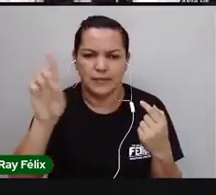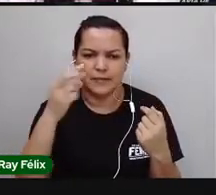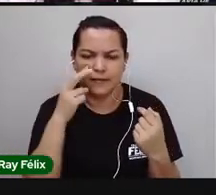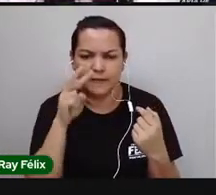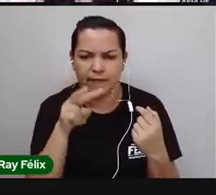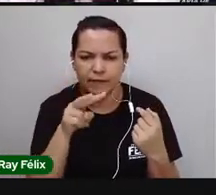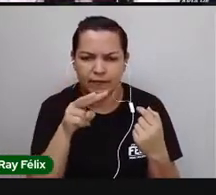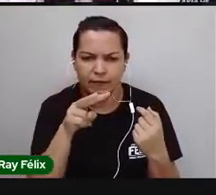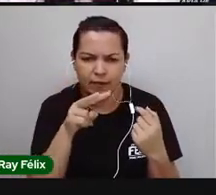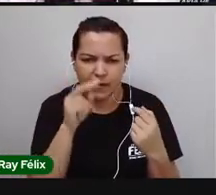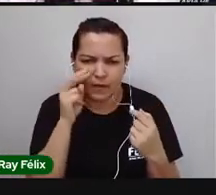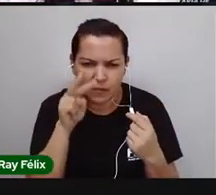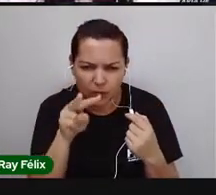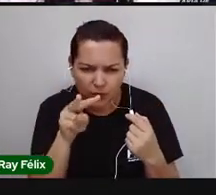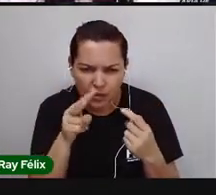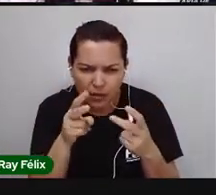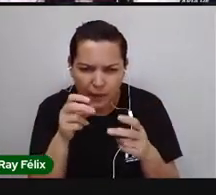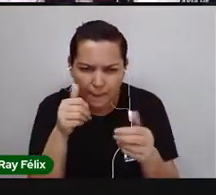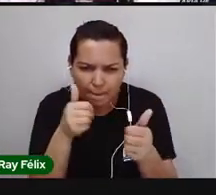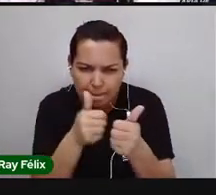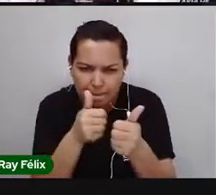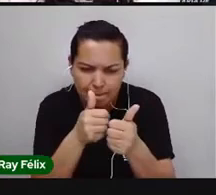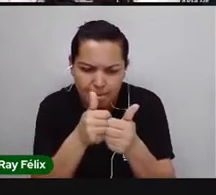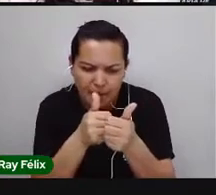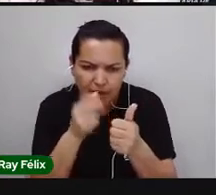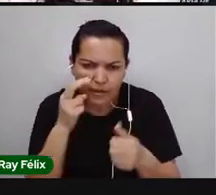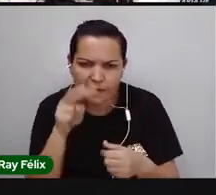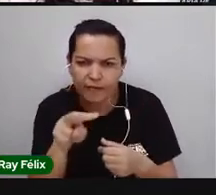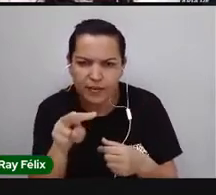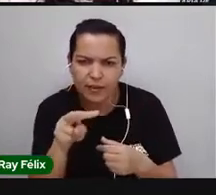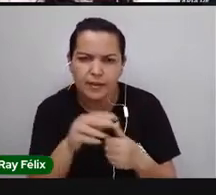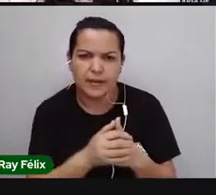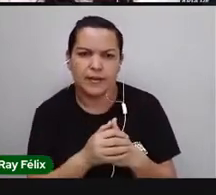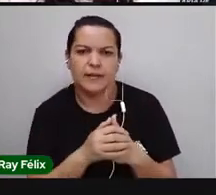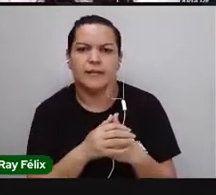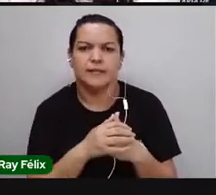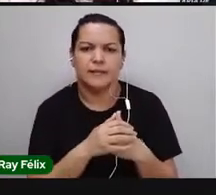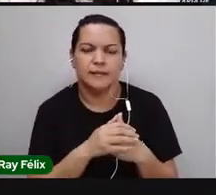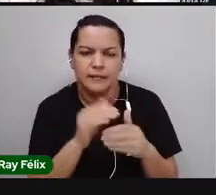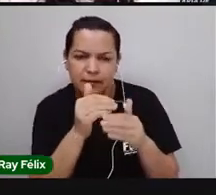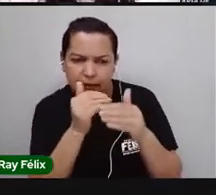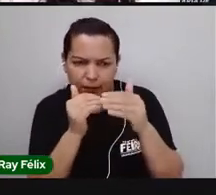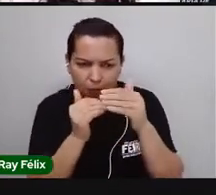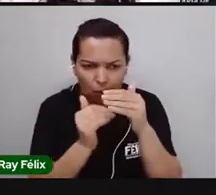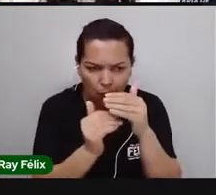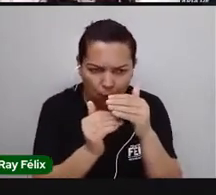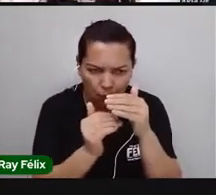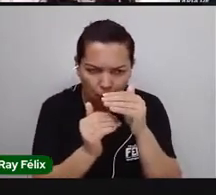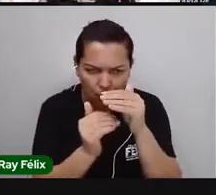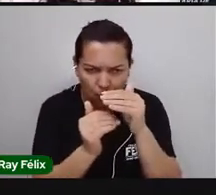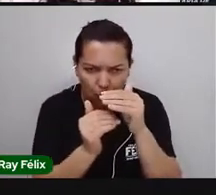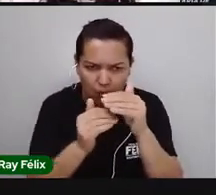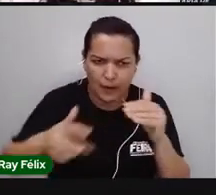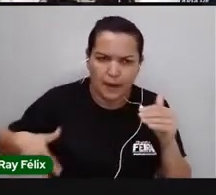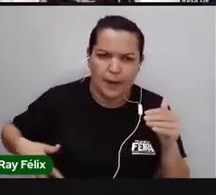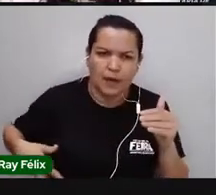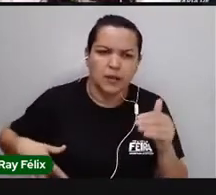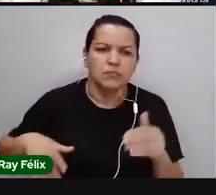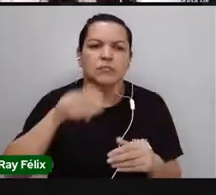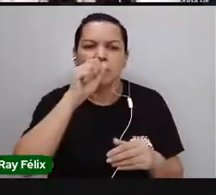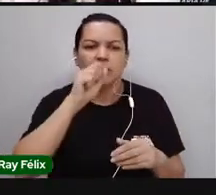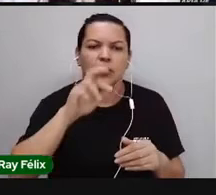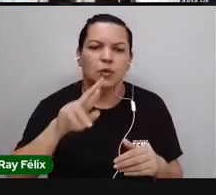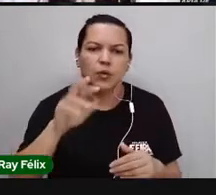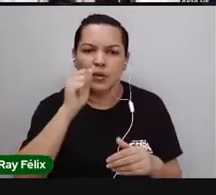aproximar um pouquinho mais, a gente vai ver que, logo abaixo dos nossos pulmões, a gente tem